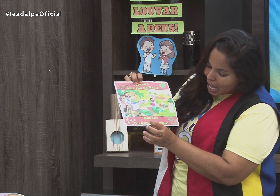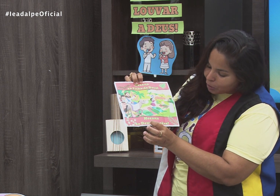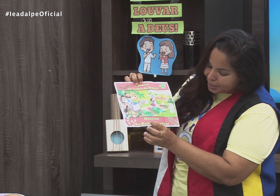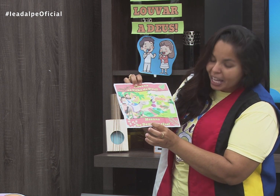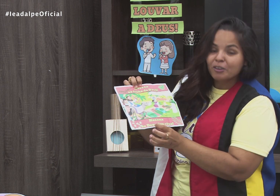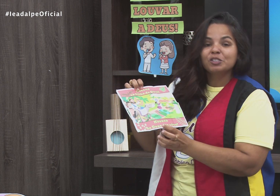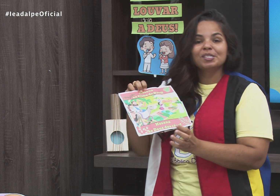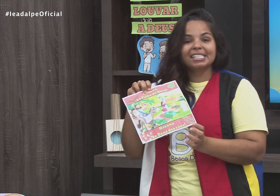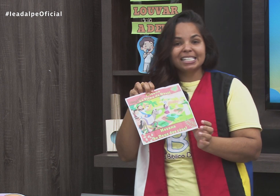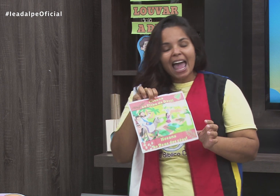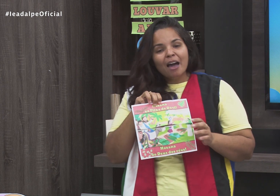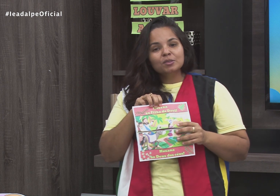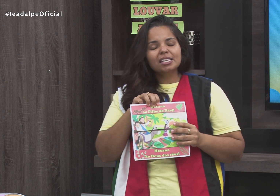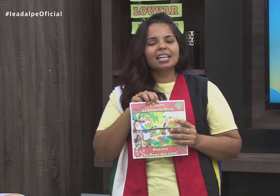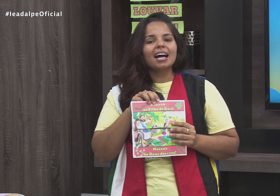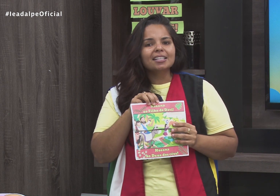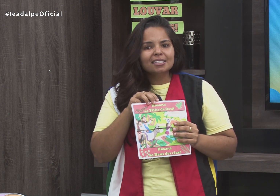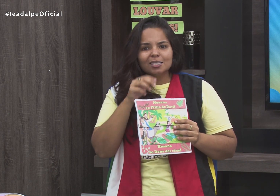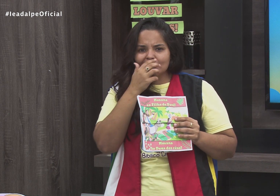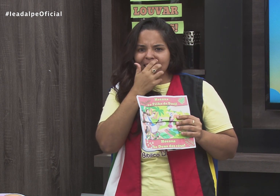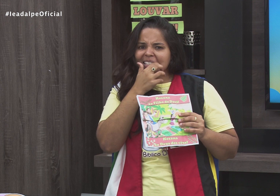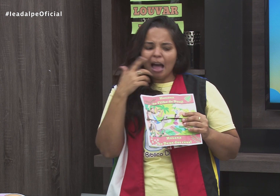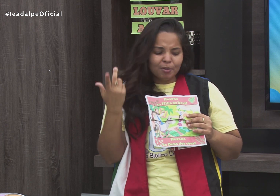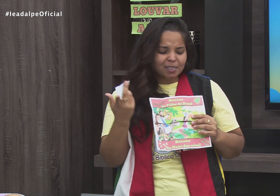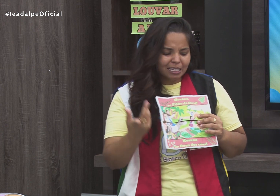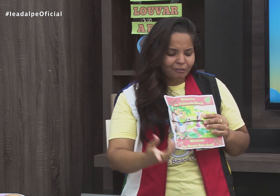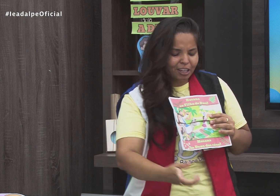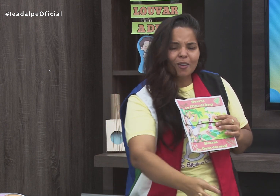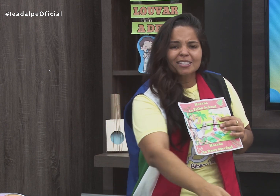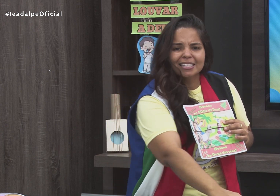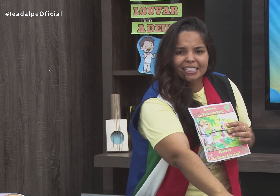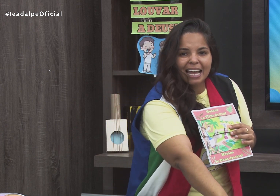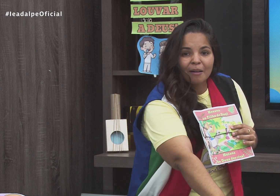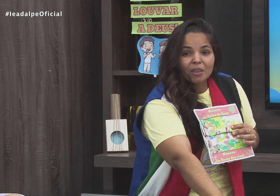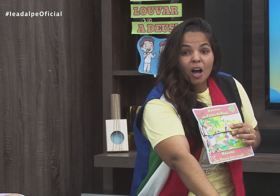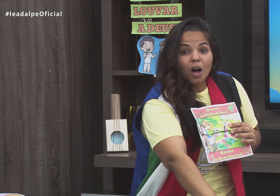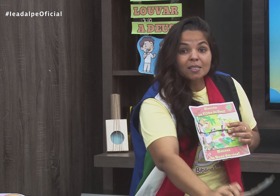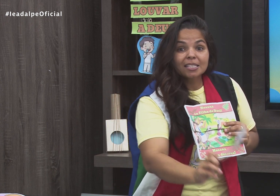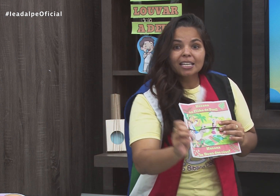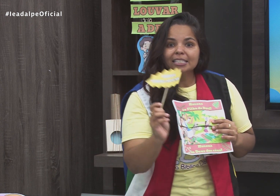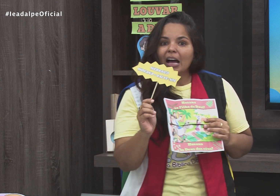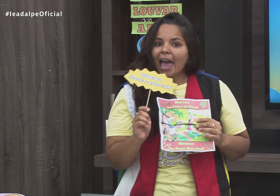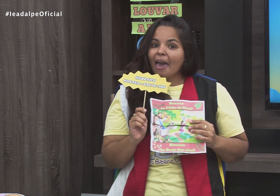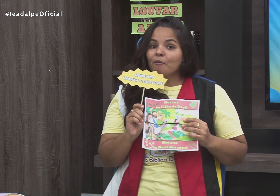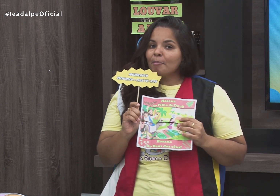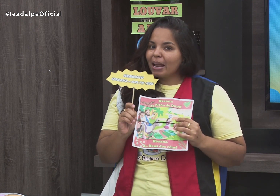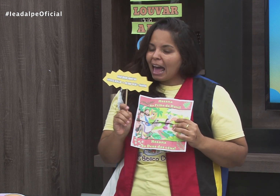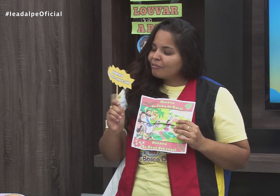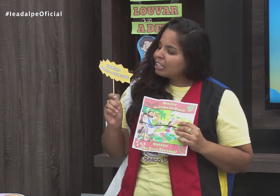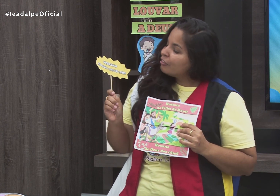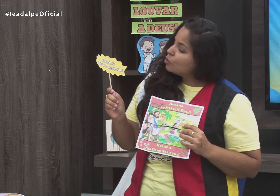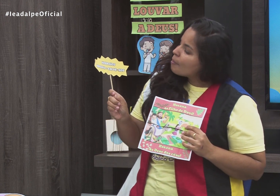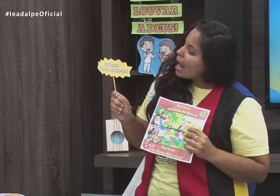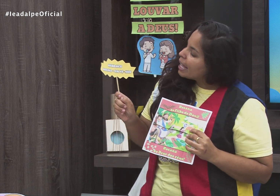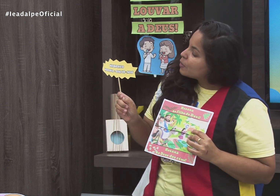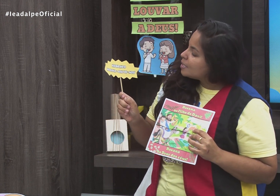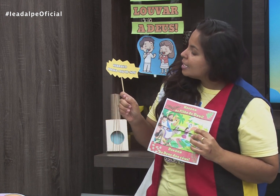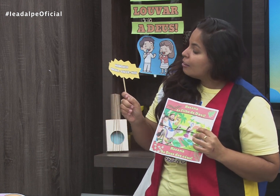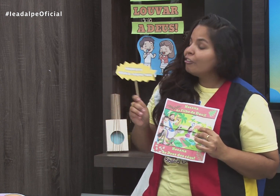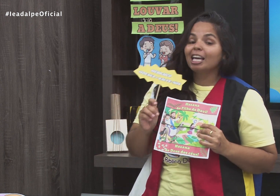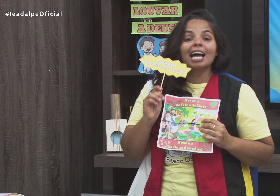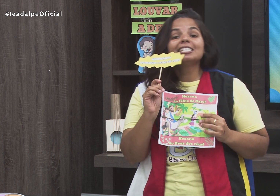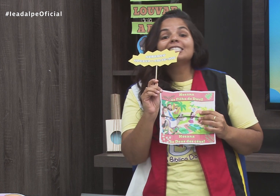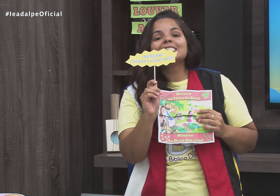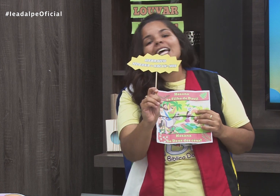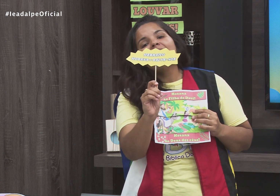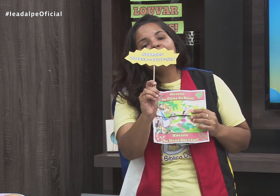Osana, o Deus dos céus. Crianças, vocês sabem o que significa Osana? Osana é uma palavra que vem do hebraico e